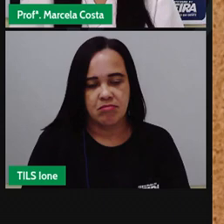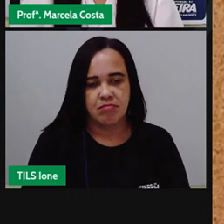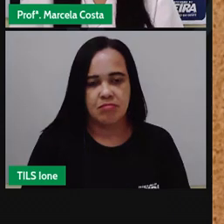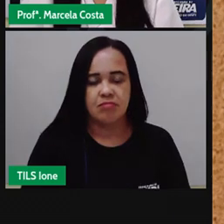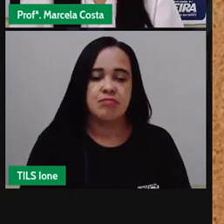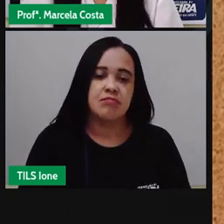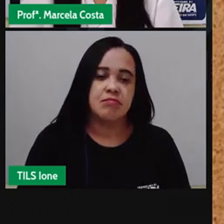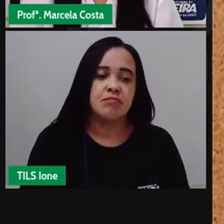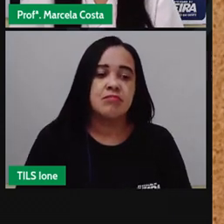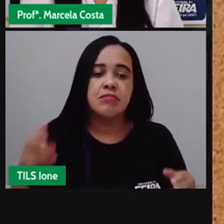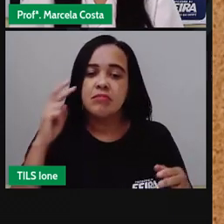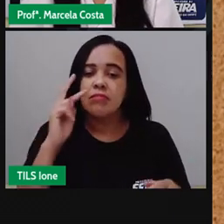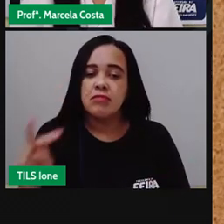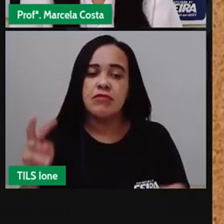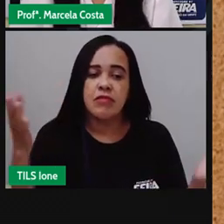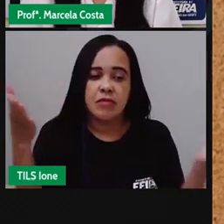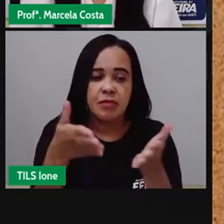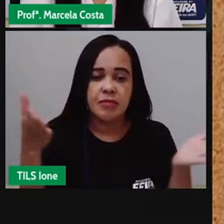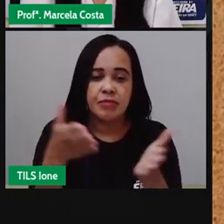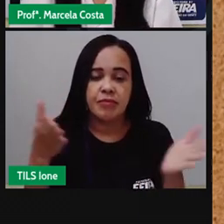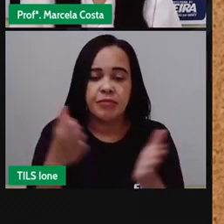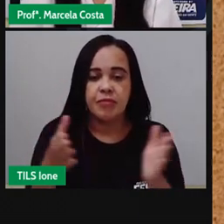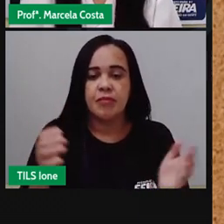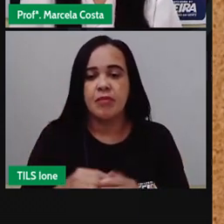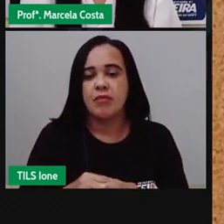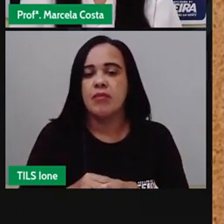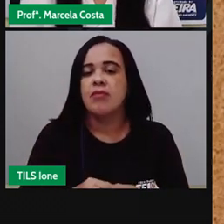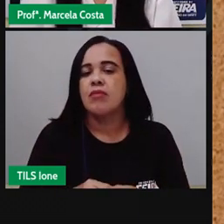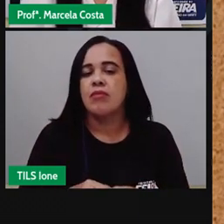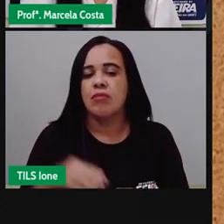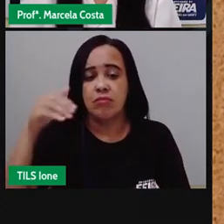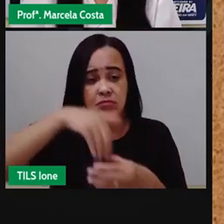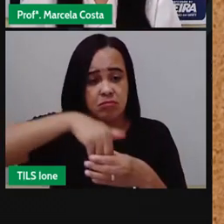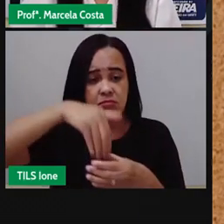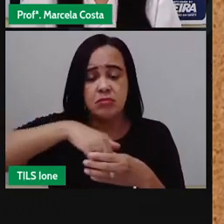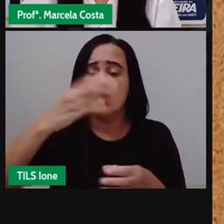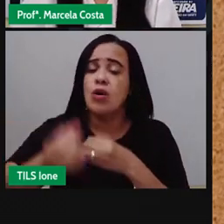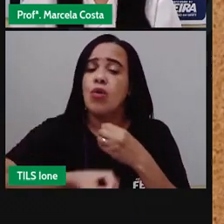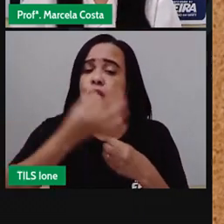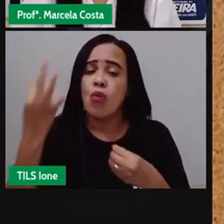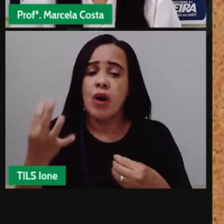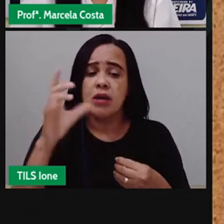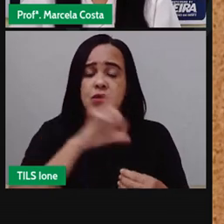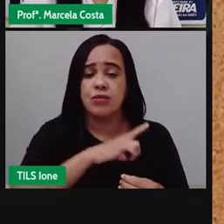vamos ver agora quantos votos o gato recebeu da turma